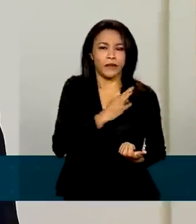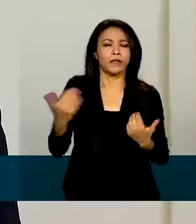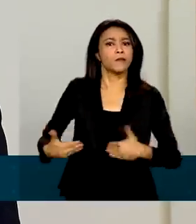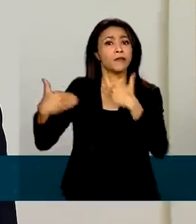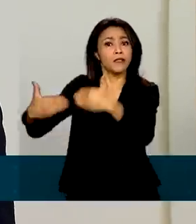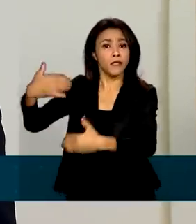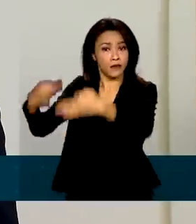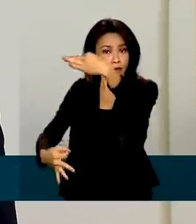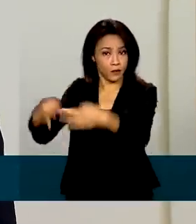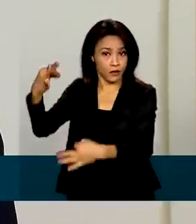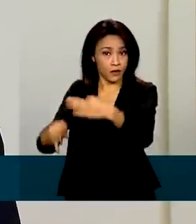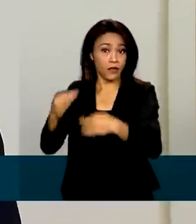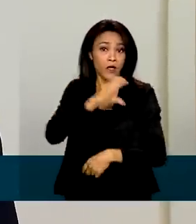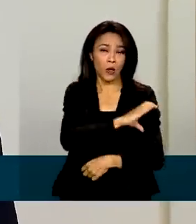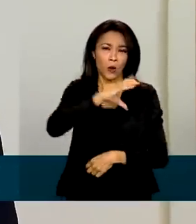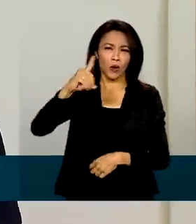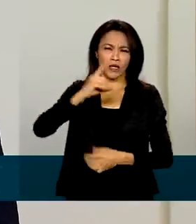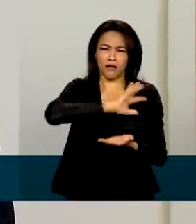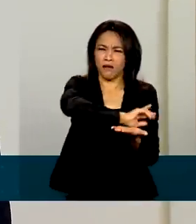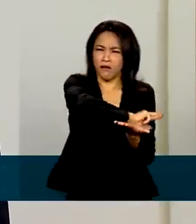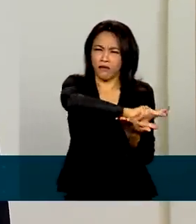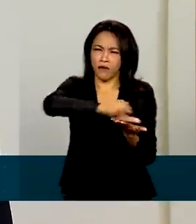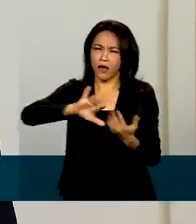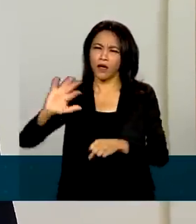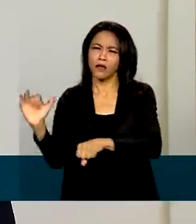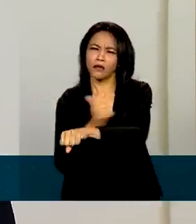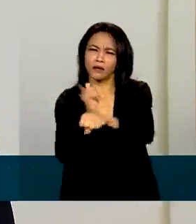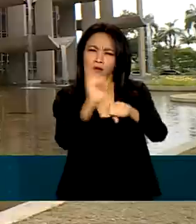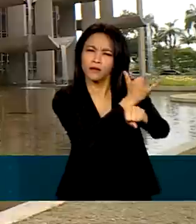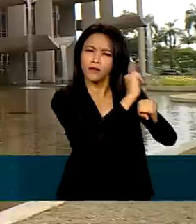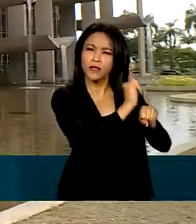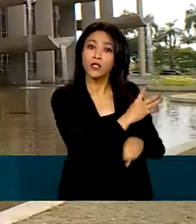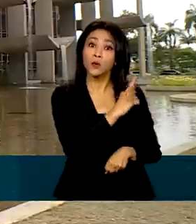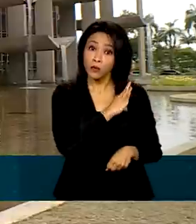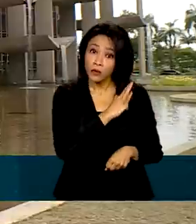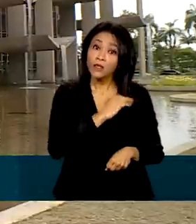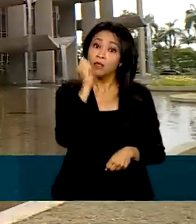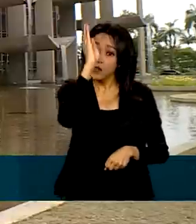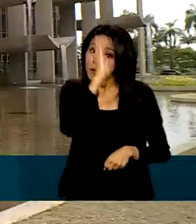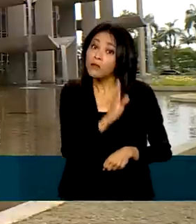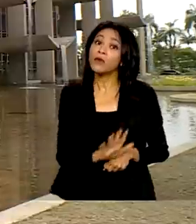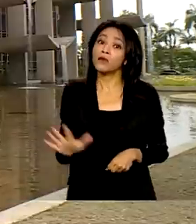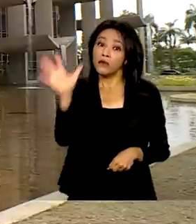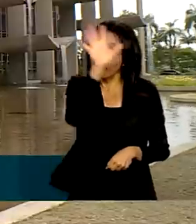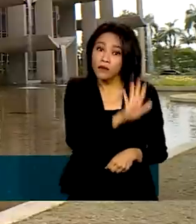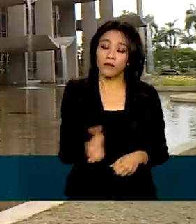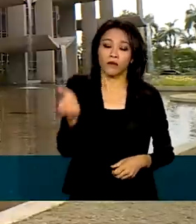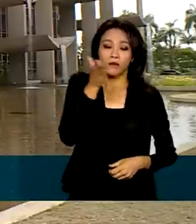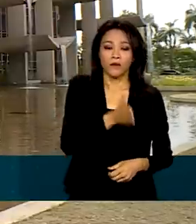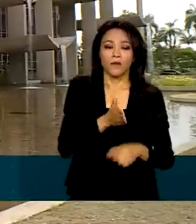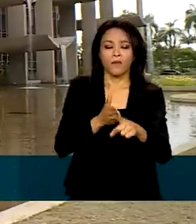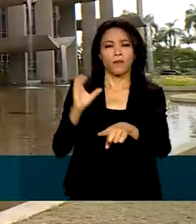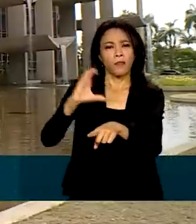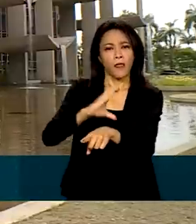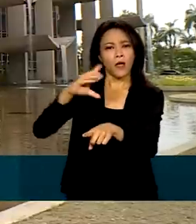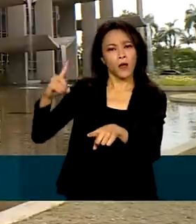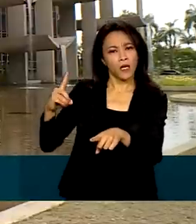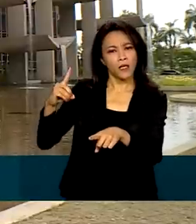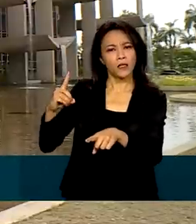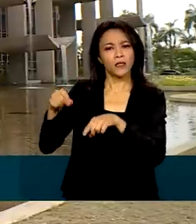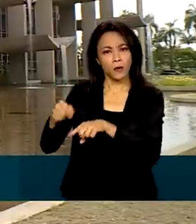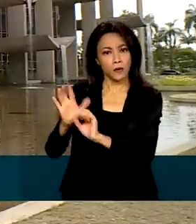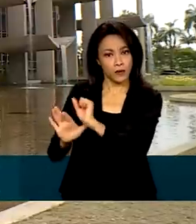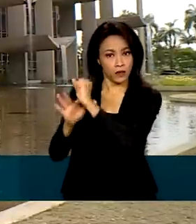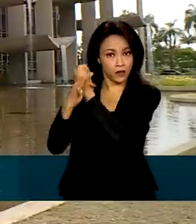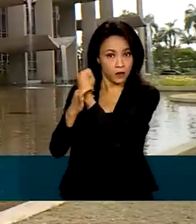coordena várias operações integradas com todas as polícias do Brasil. Dentre as ações coordenadas pelo Ministério da Justiça e